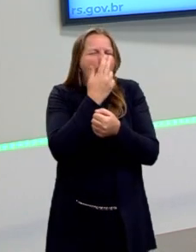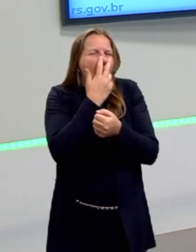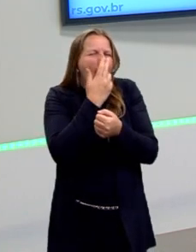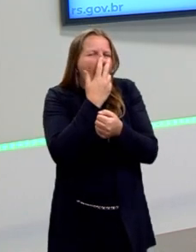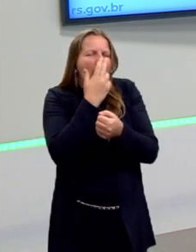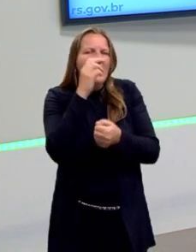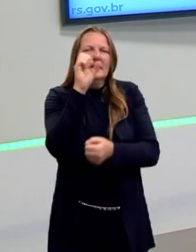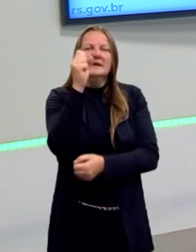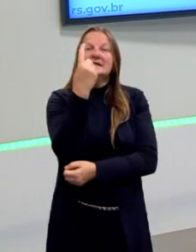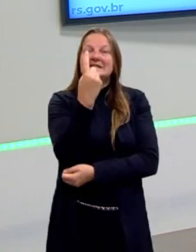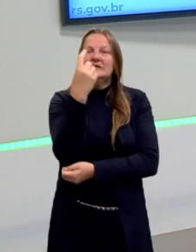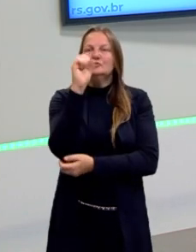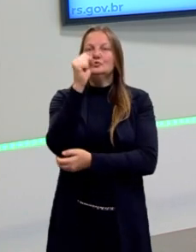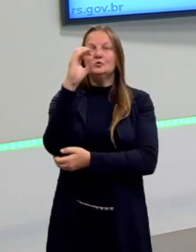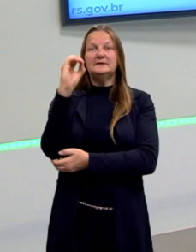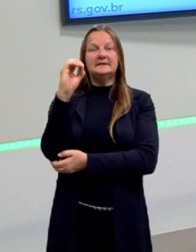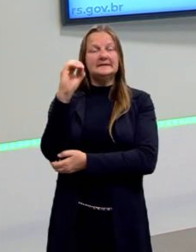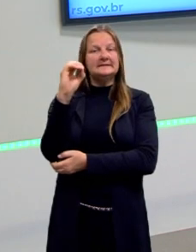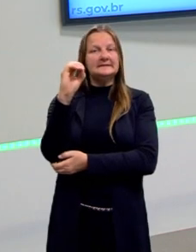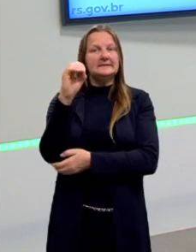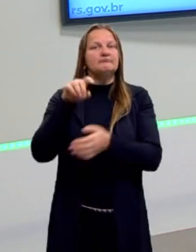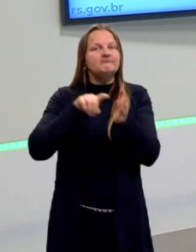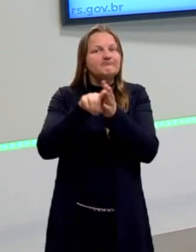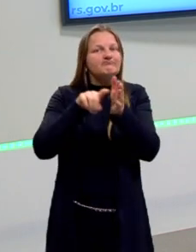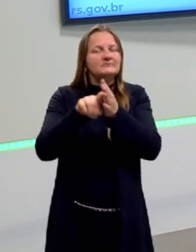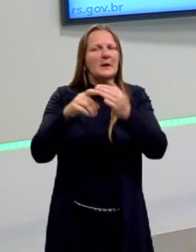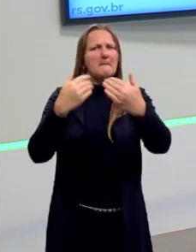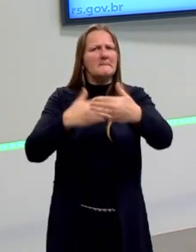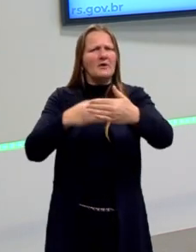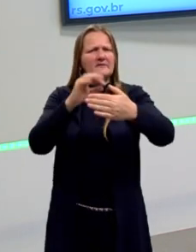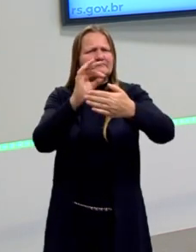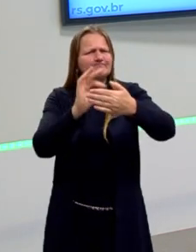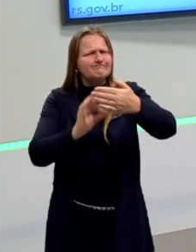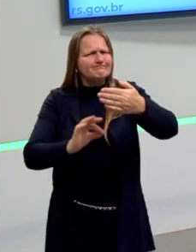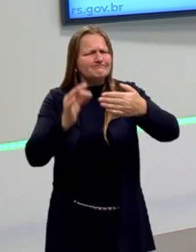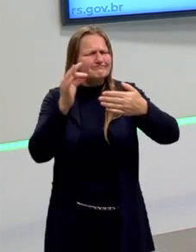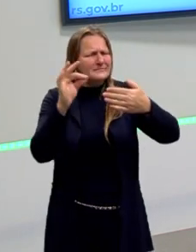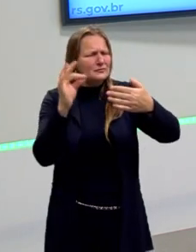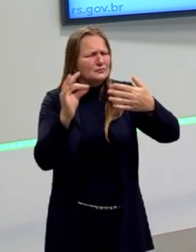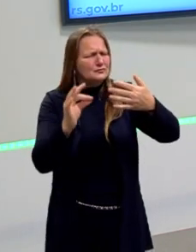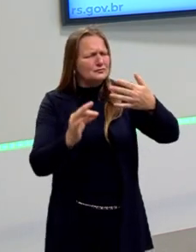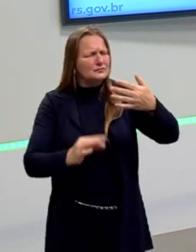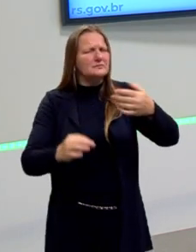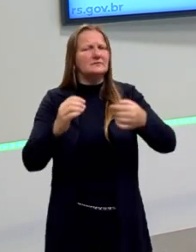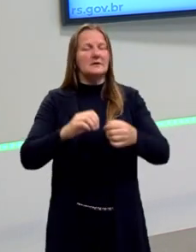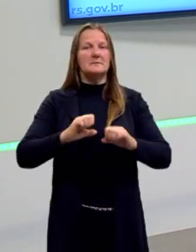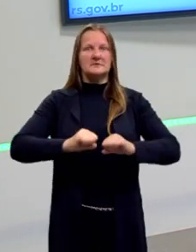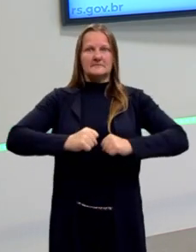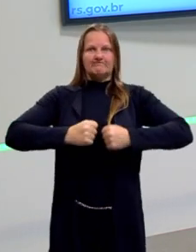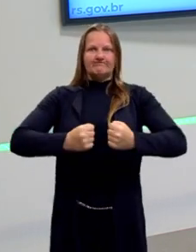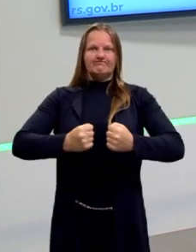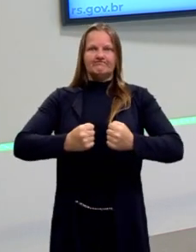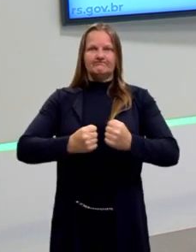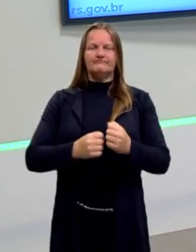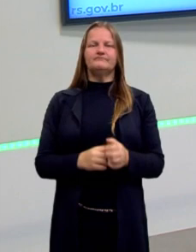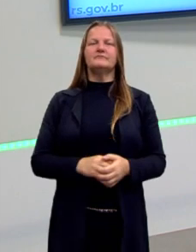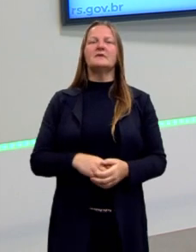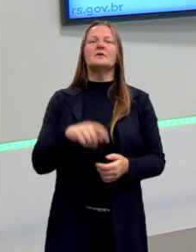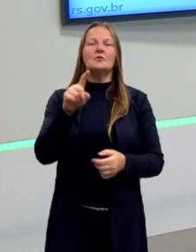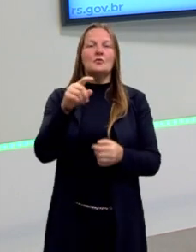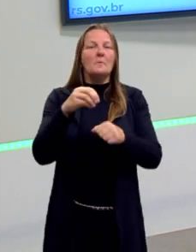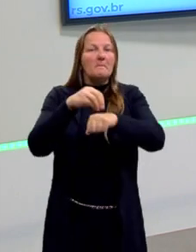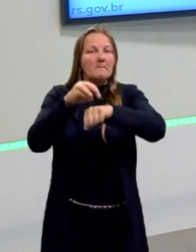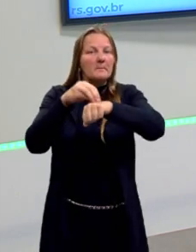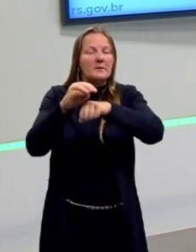180 questões, é uma prova longa e exige, de certa forma, uma resistência física. Então, eu te sugiro